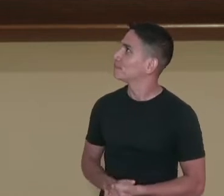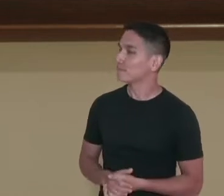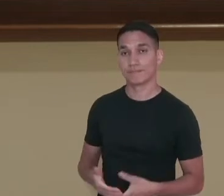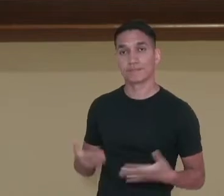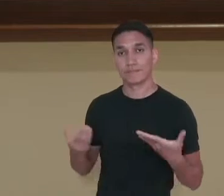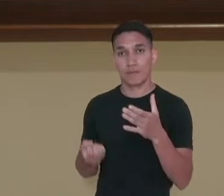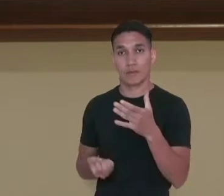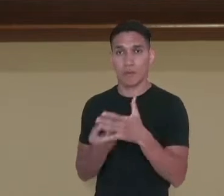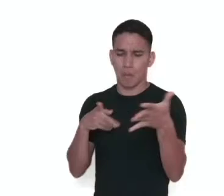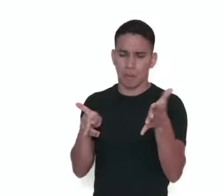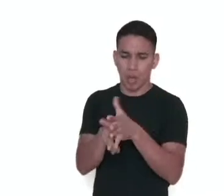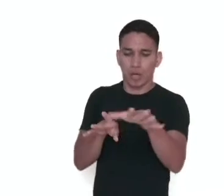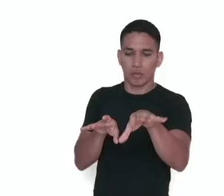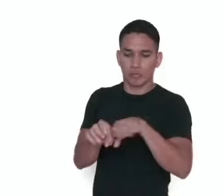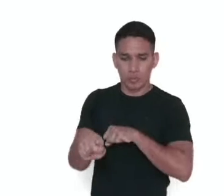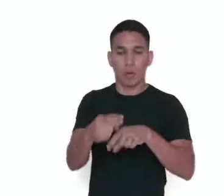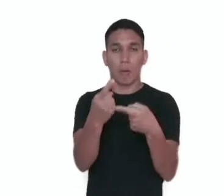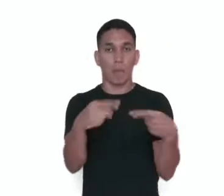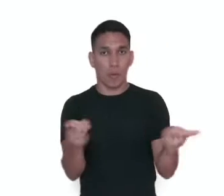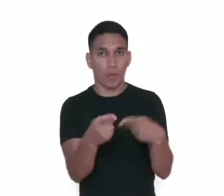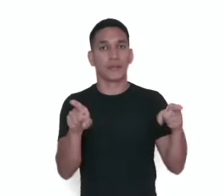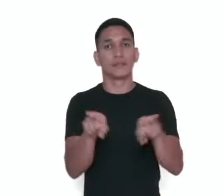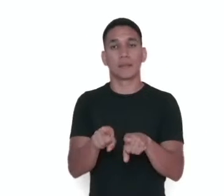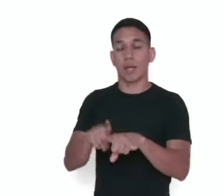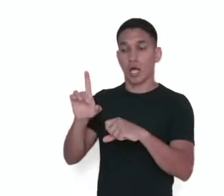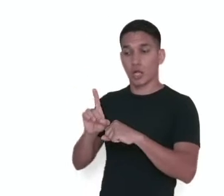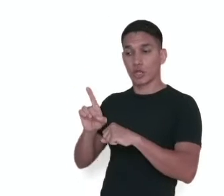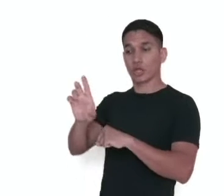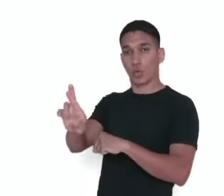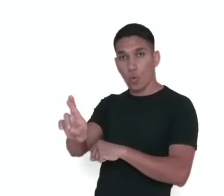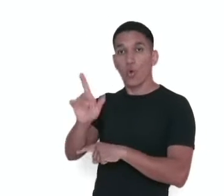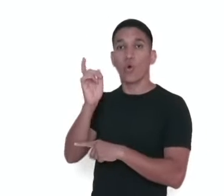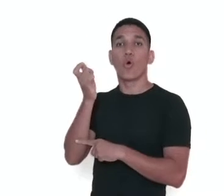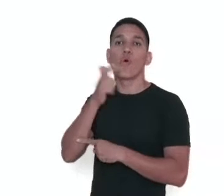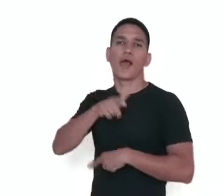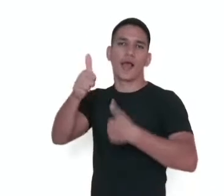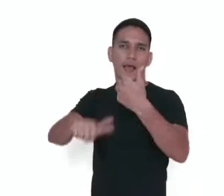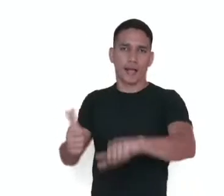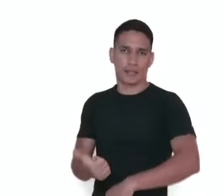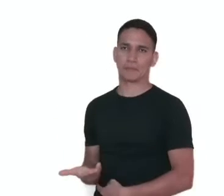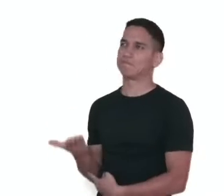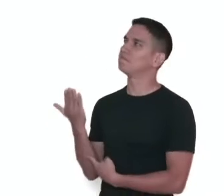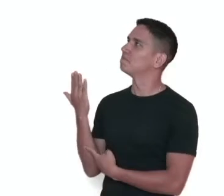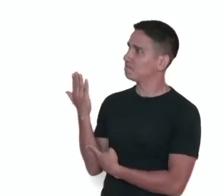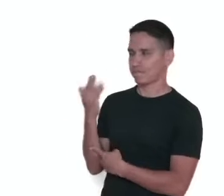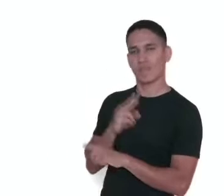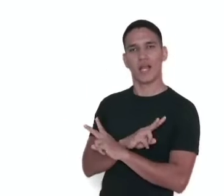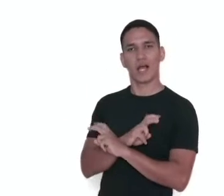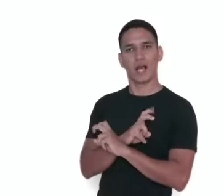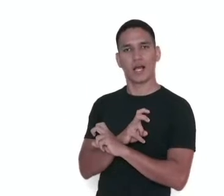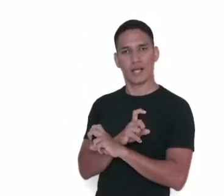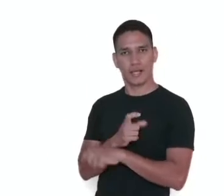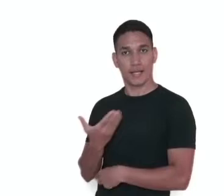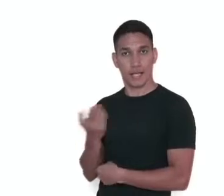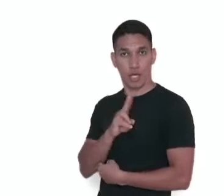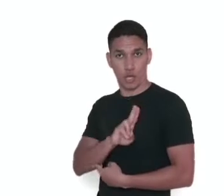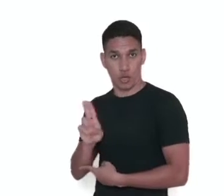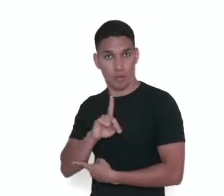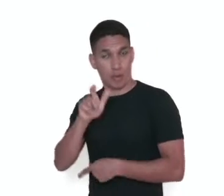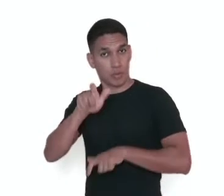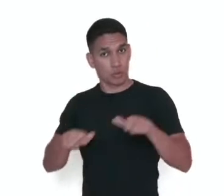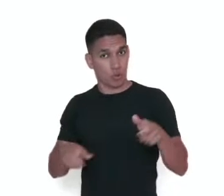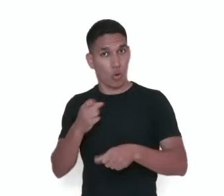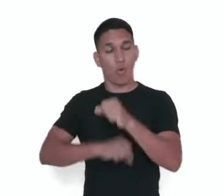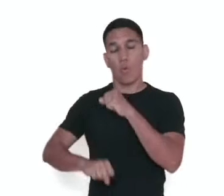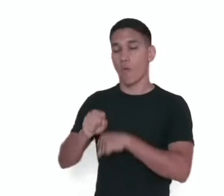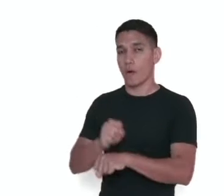Formado em música e doutorado em química, o etnomusicólogo austríaco Erich von Hornbostel foi quem, em